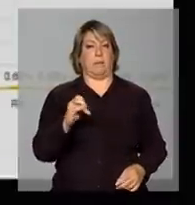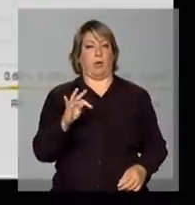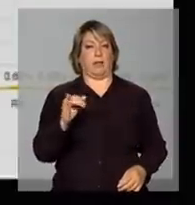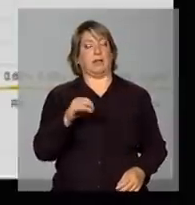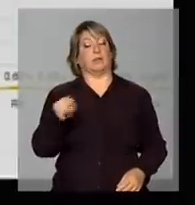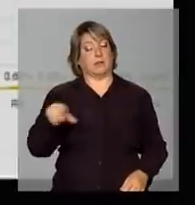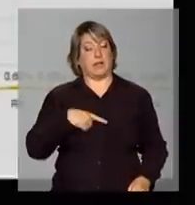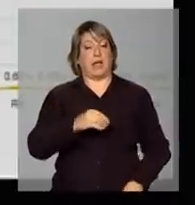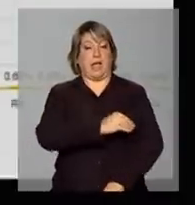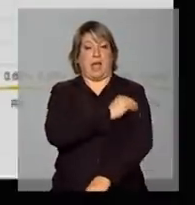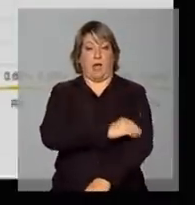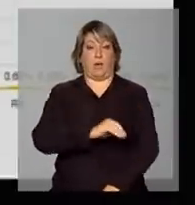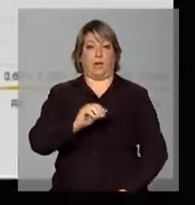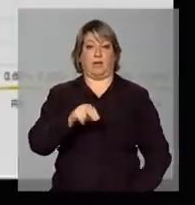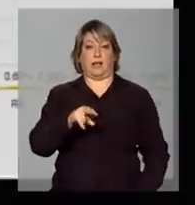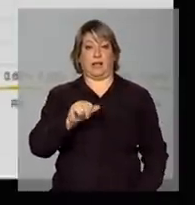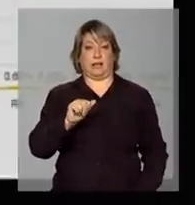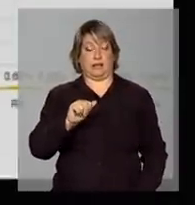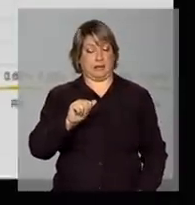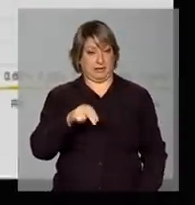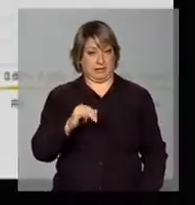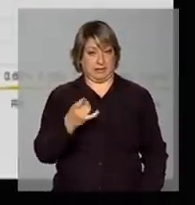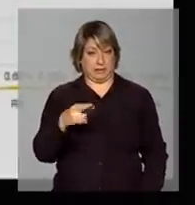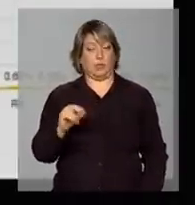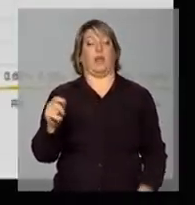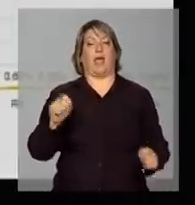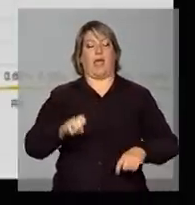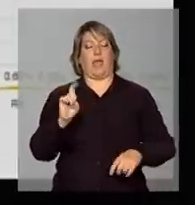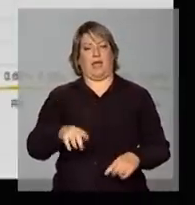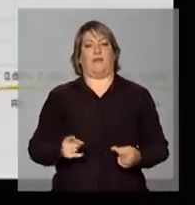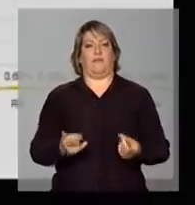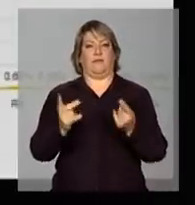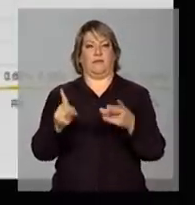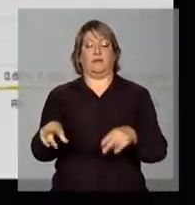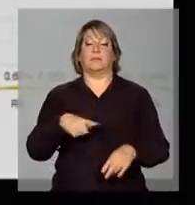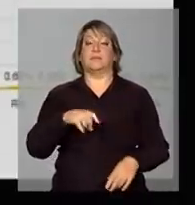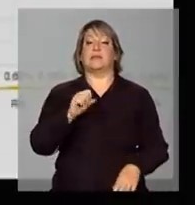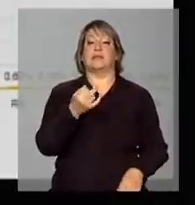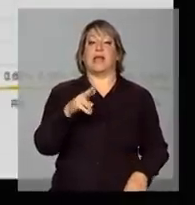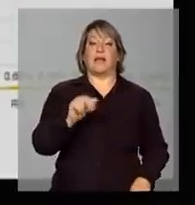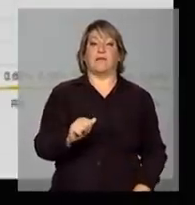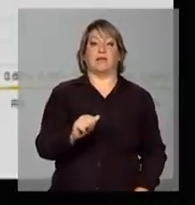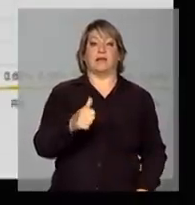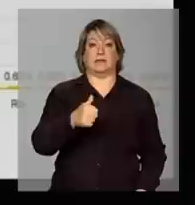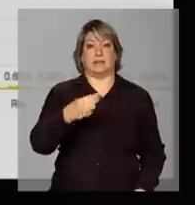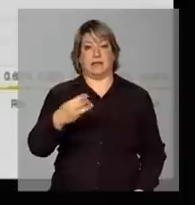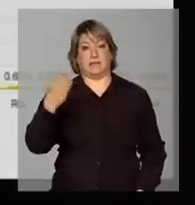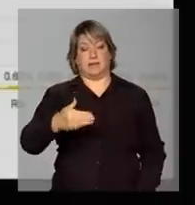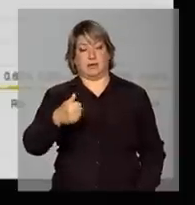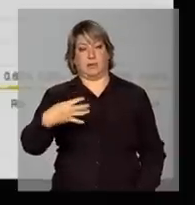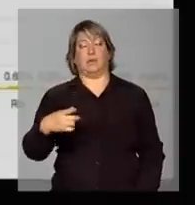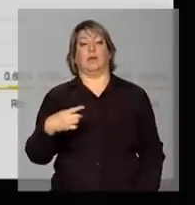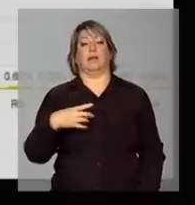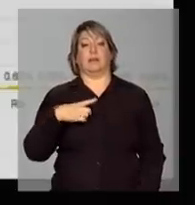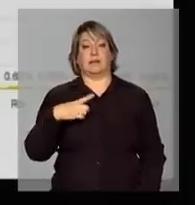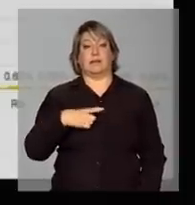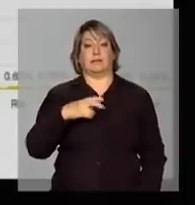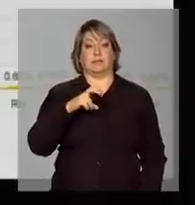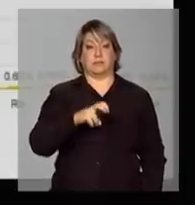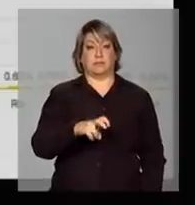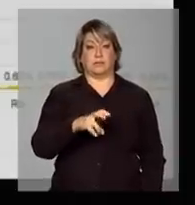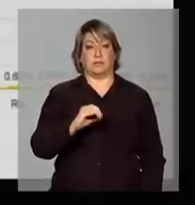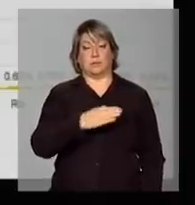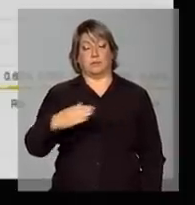Aqui a distribuição espacial da área, na safra 13 e 14, 51% dessa produção